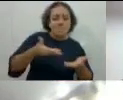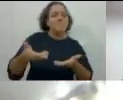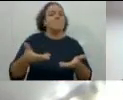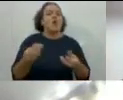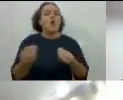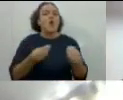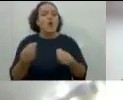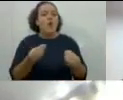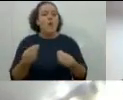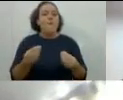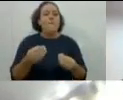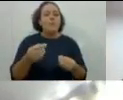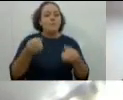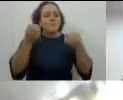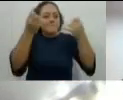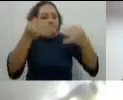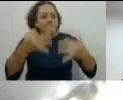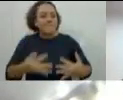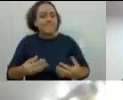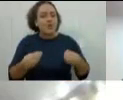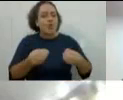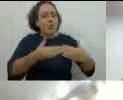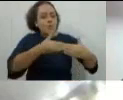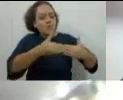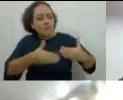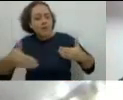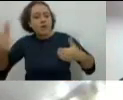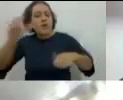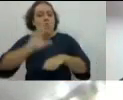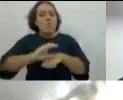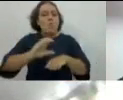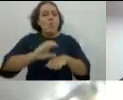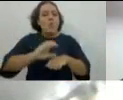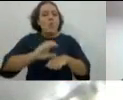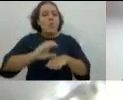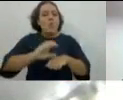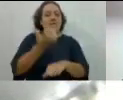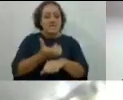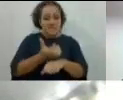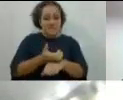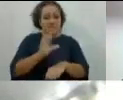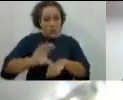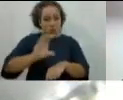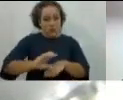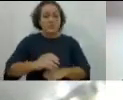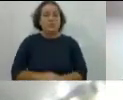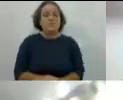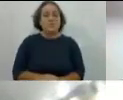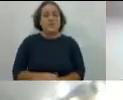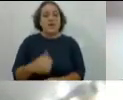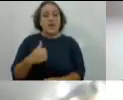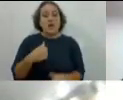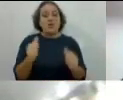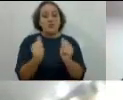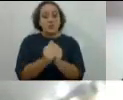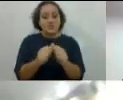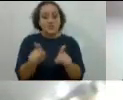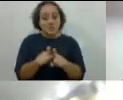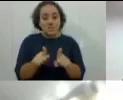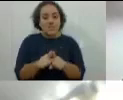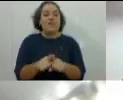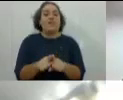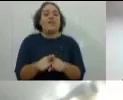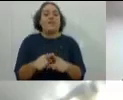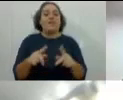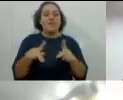trajetória aí dessa primeira disciplina do curso. Eu vou estar junto nesse bloco com as professoras Mariana